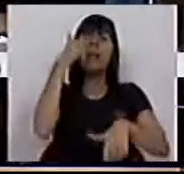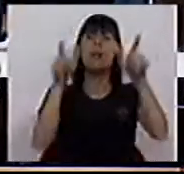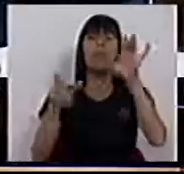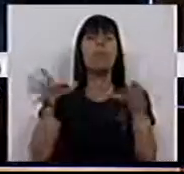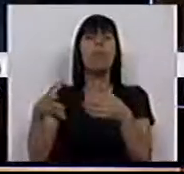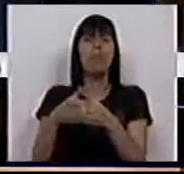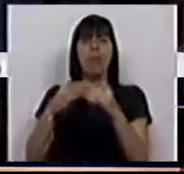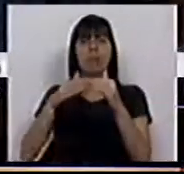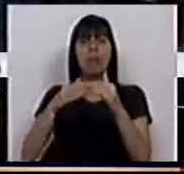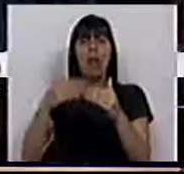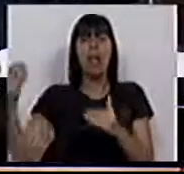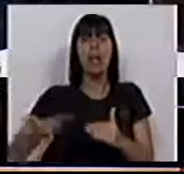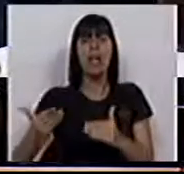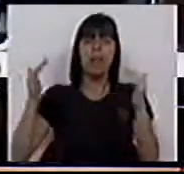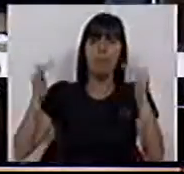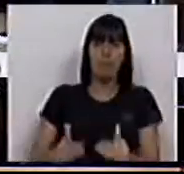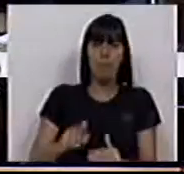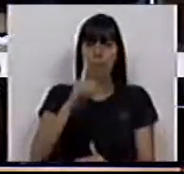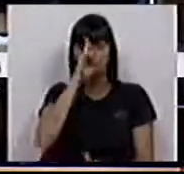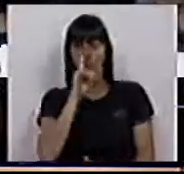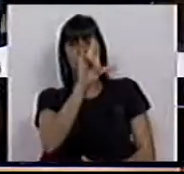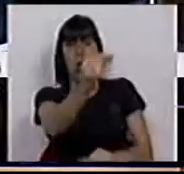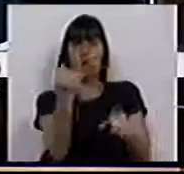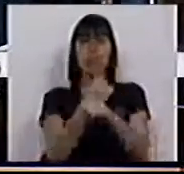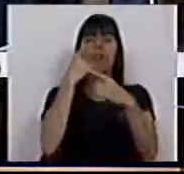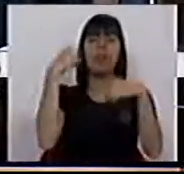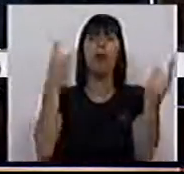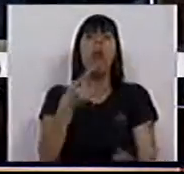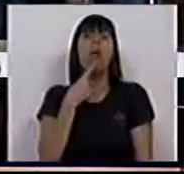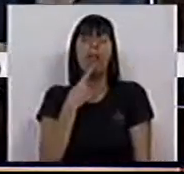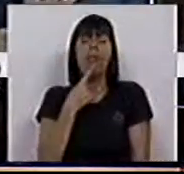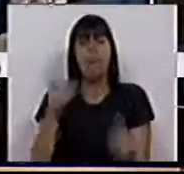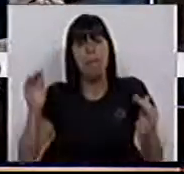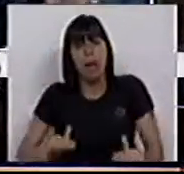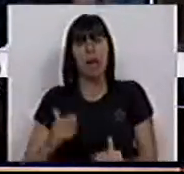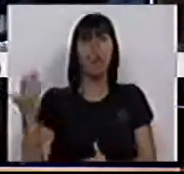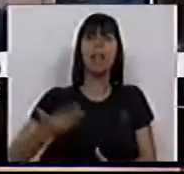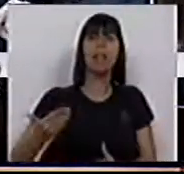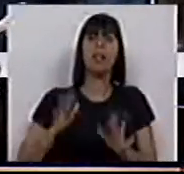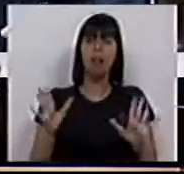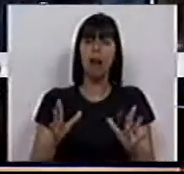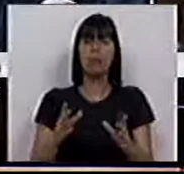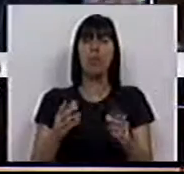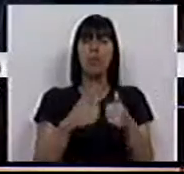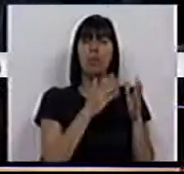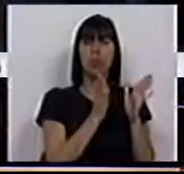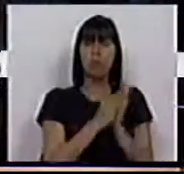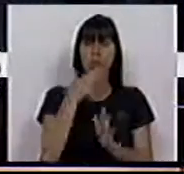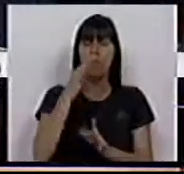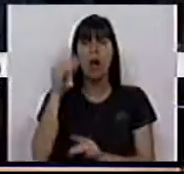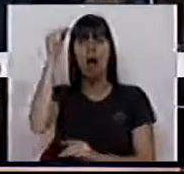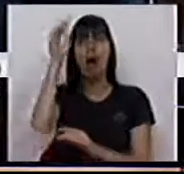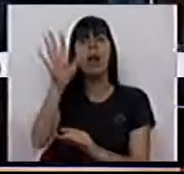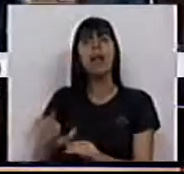Populações com menos direitos. Mais longe dos serviços públicos significa menos direitos. A somar a tudo isto, o